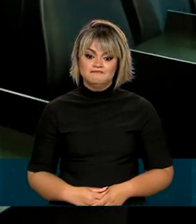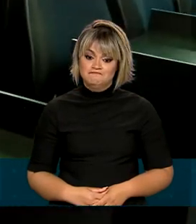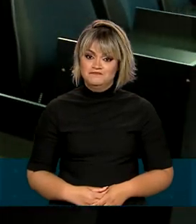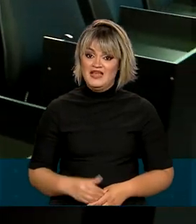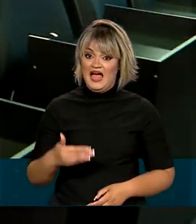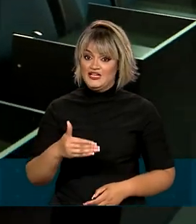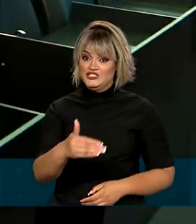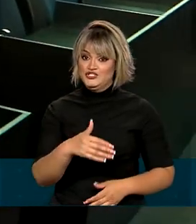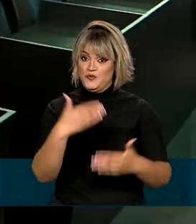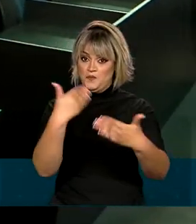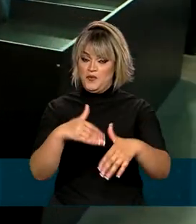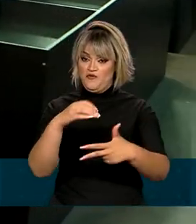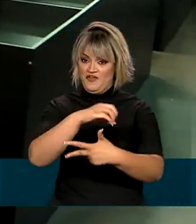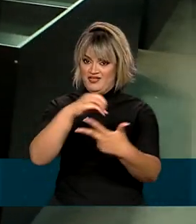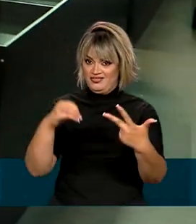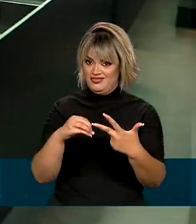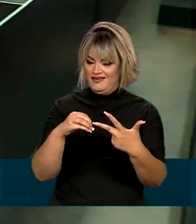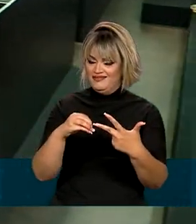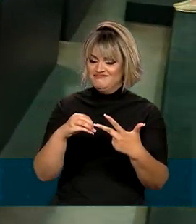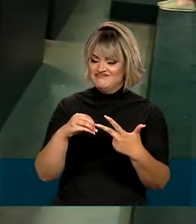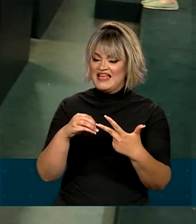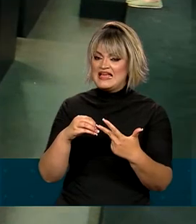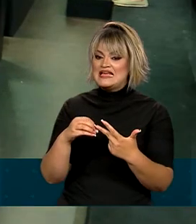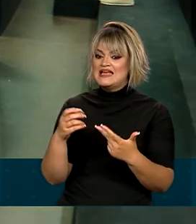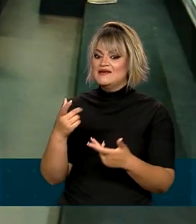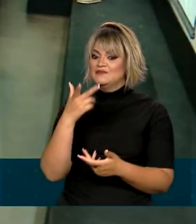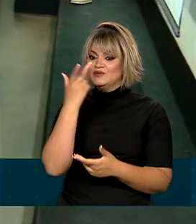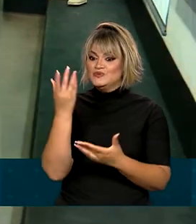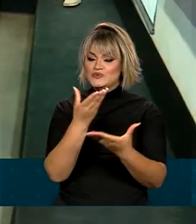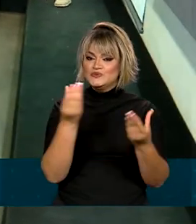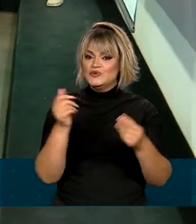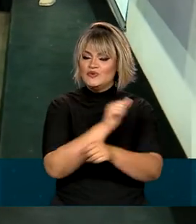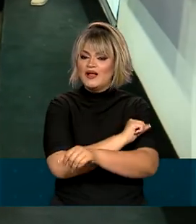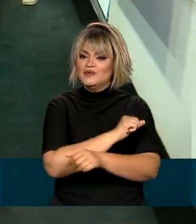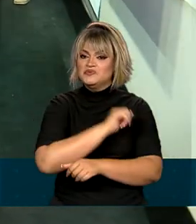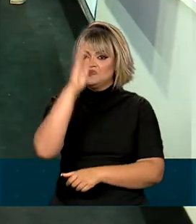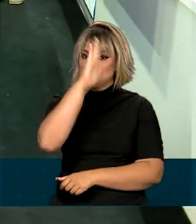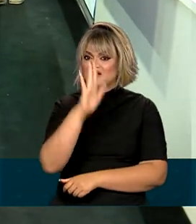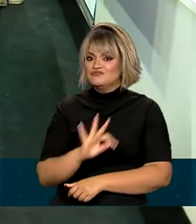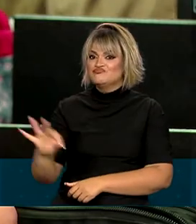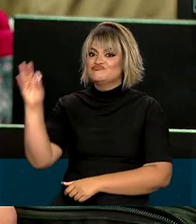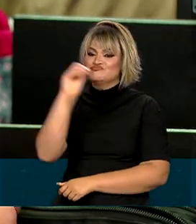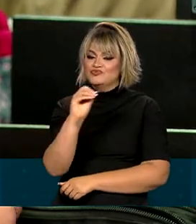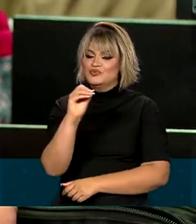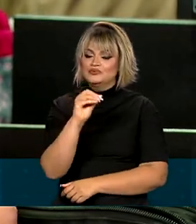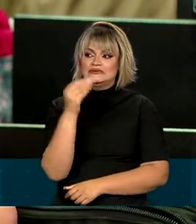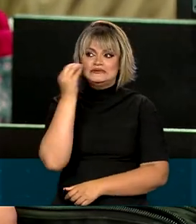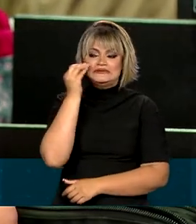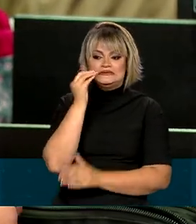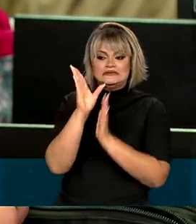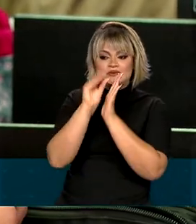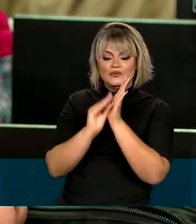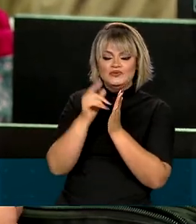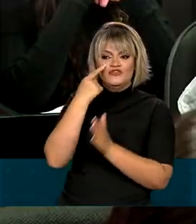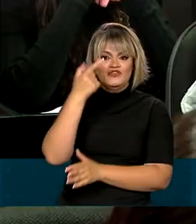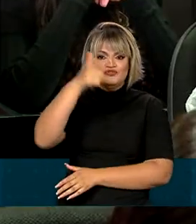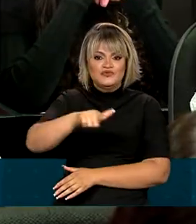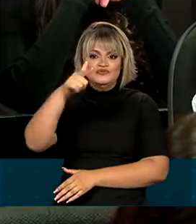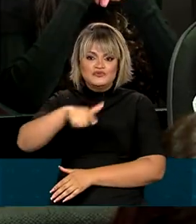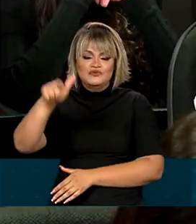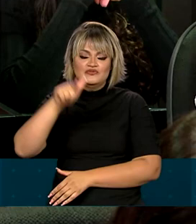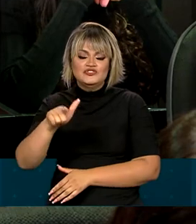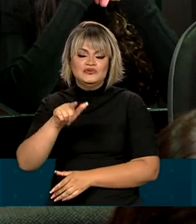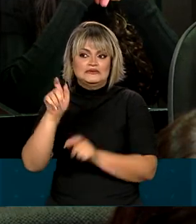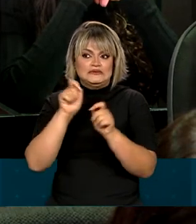Há poucos dias do Enem, o Exame Nacional do Ensino Médio, estudantes de todo o país correm para revisar o conteúdo e